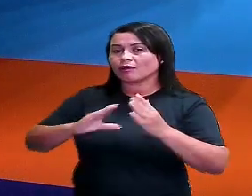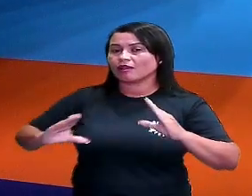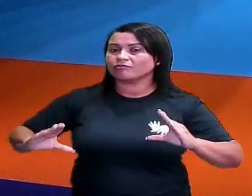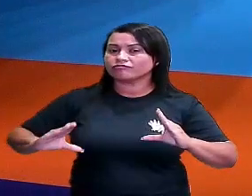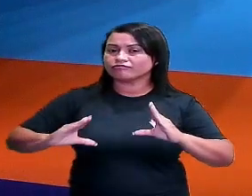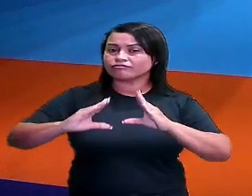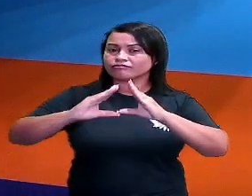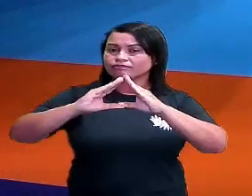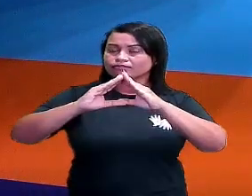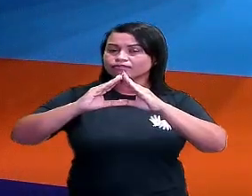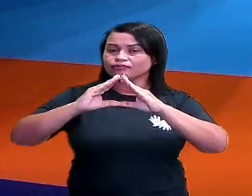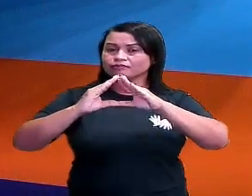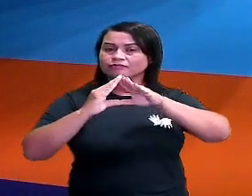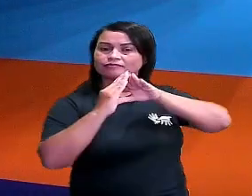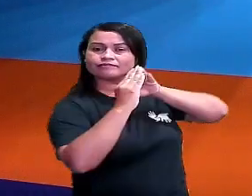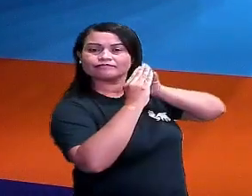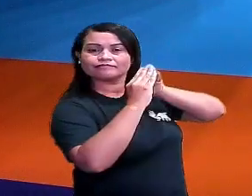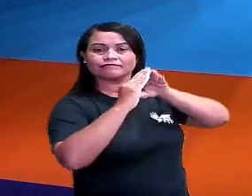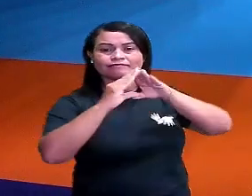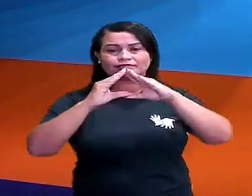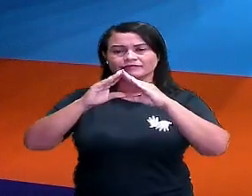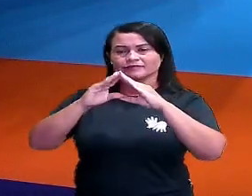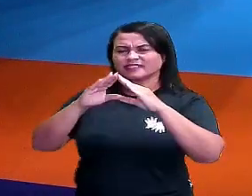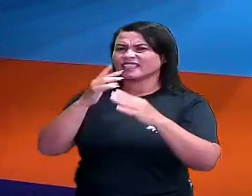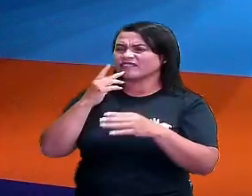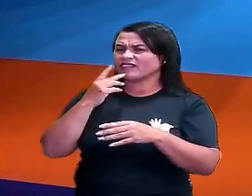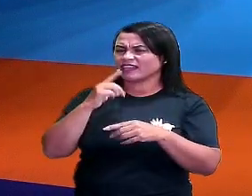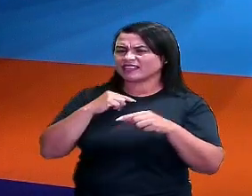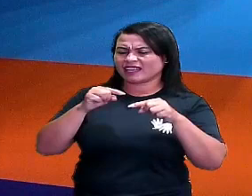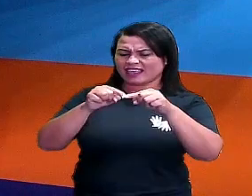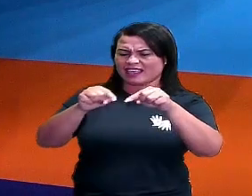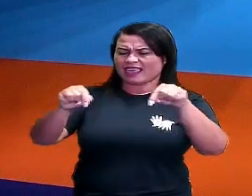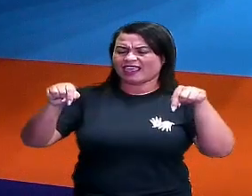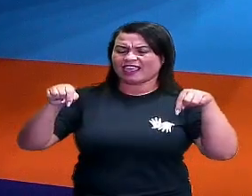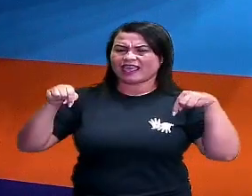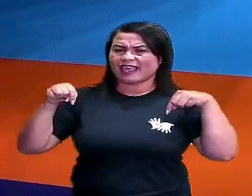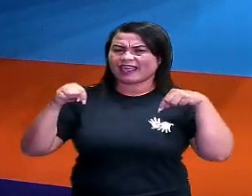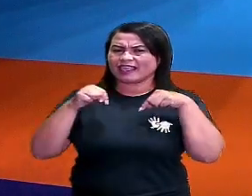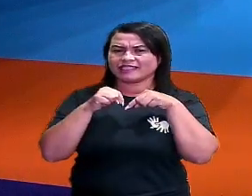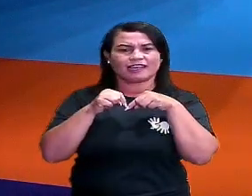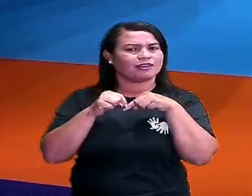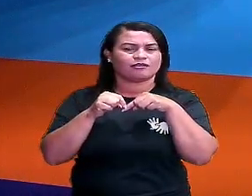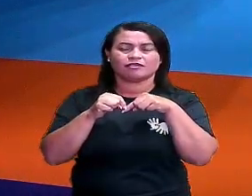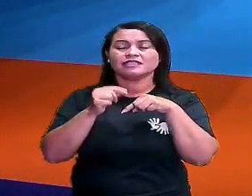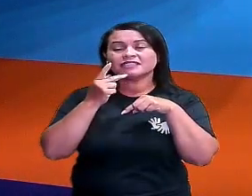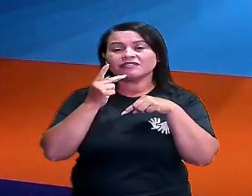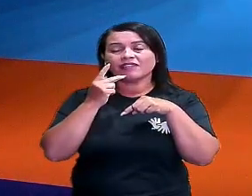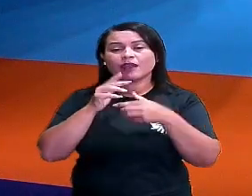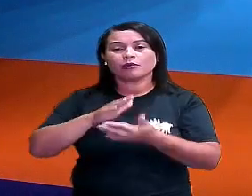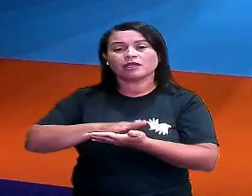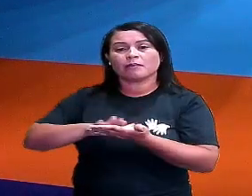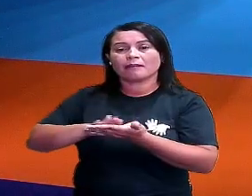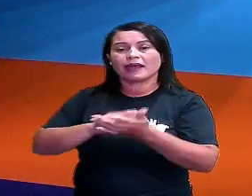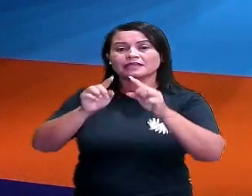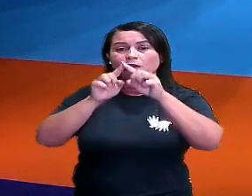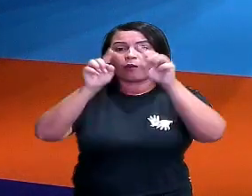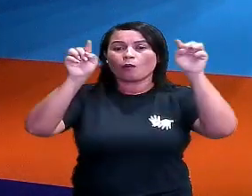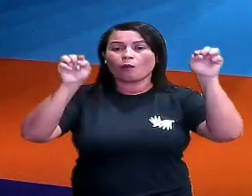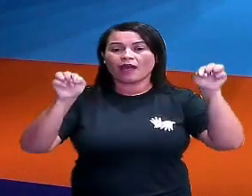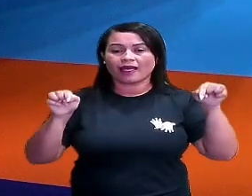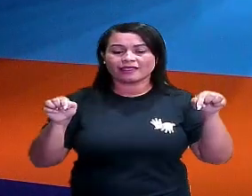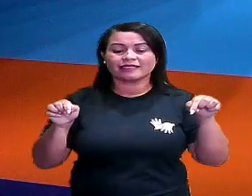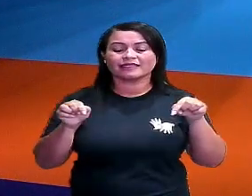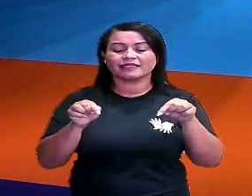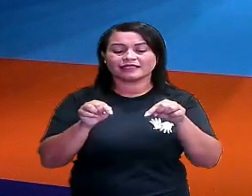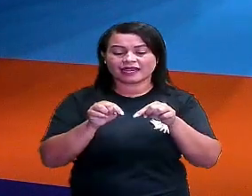Então, aí ele sai errado pela questão que ele diz que é retângulo. Se ele diz aqui, a pirâmide de base quadrada, né,